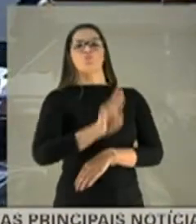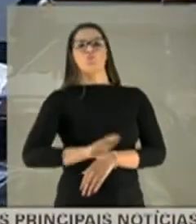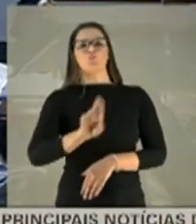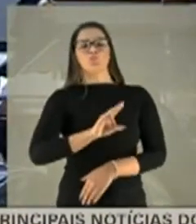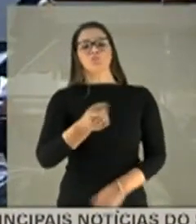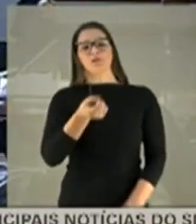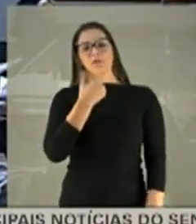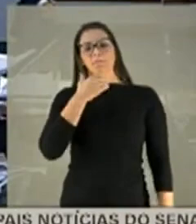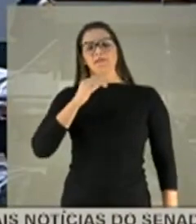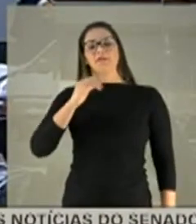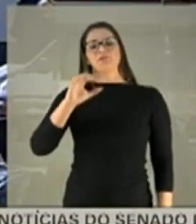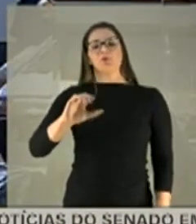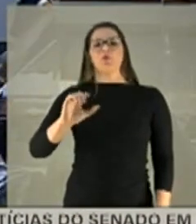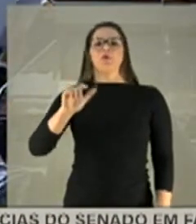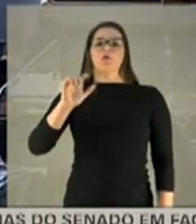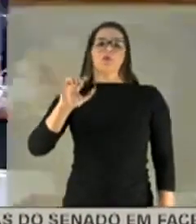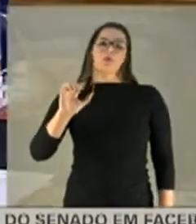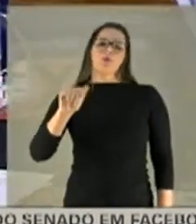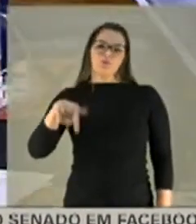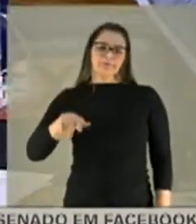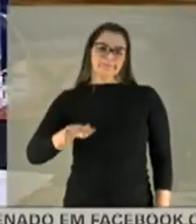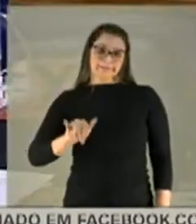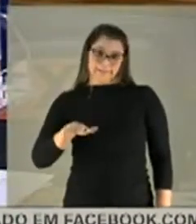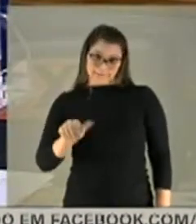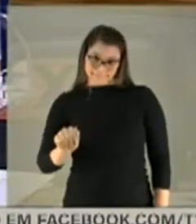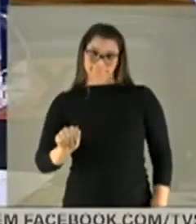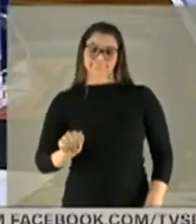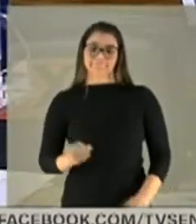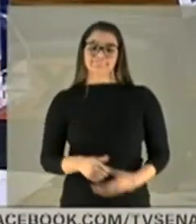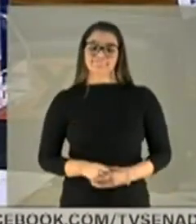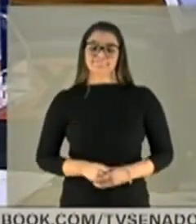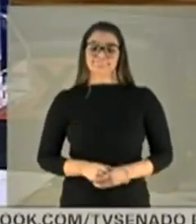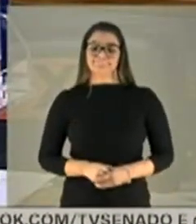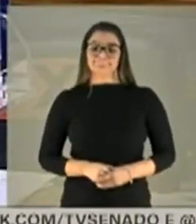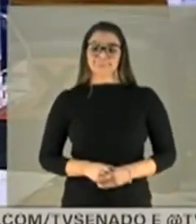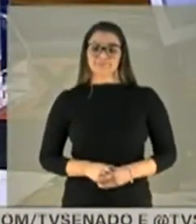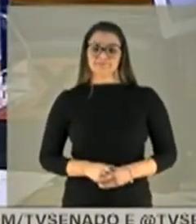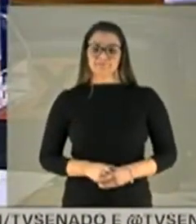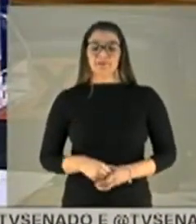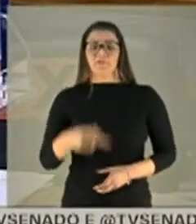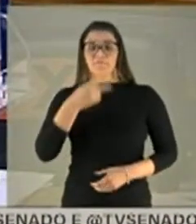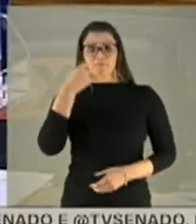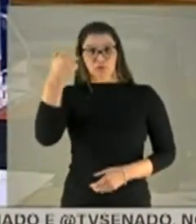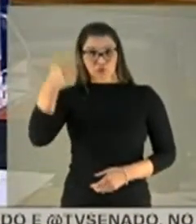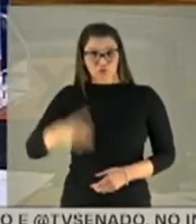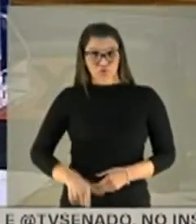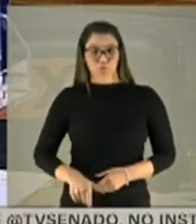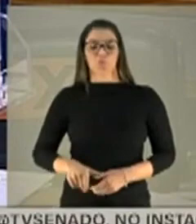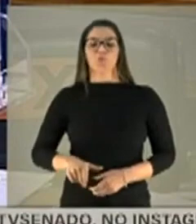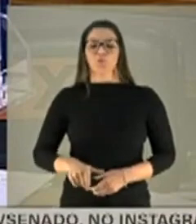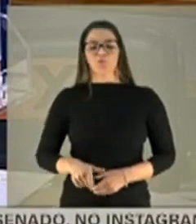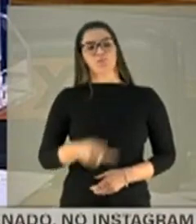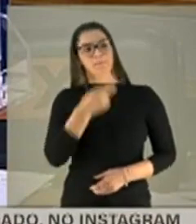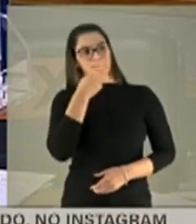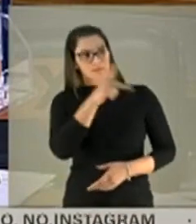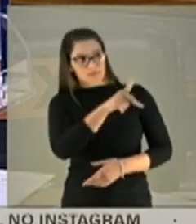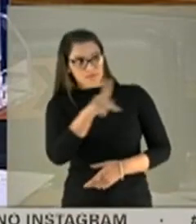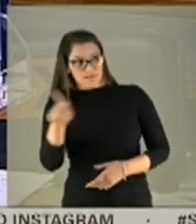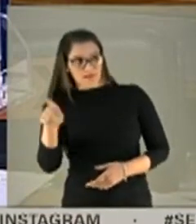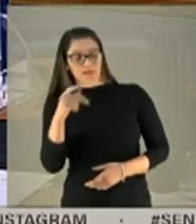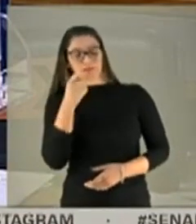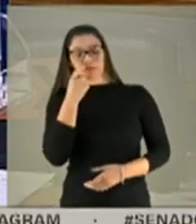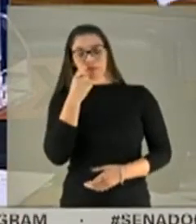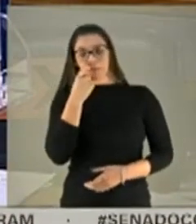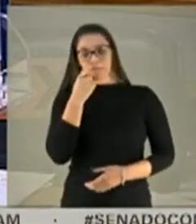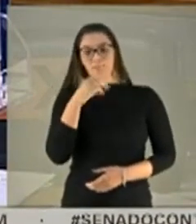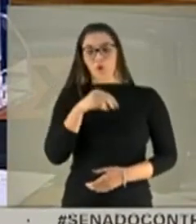cloroquina e hidroxicloroquina. Então, reitero, senhores membros da CPI, reitero, senhor presidente Omar Aziz, senhor